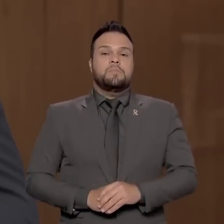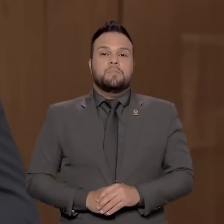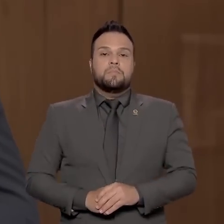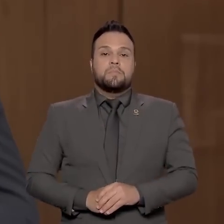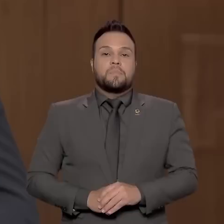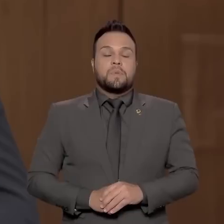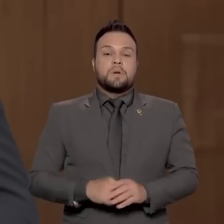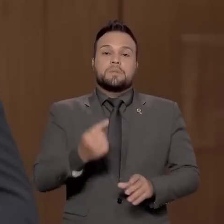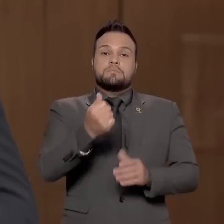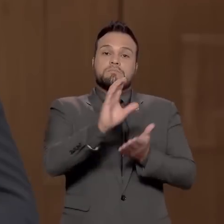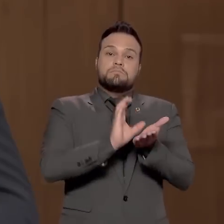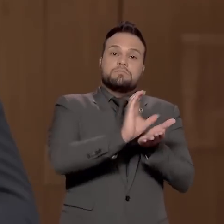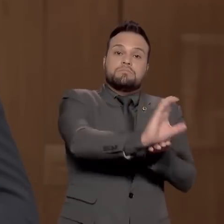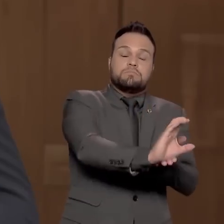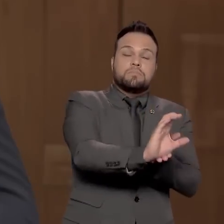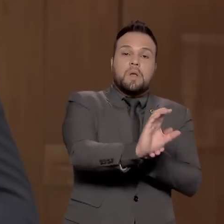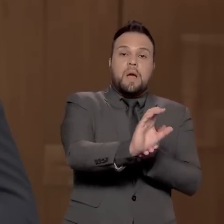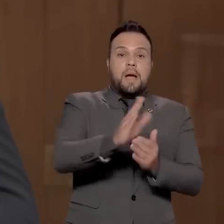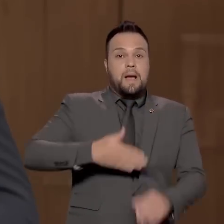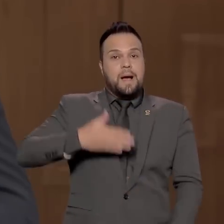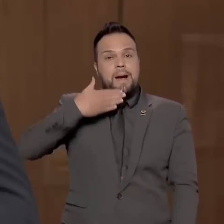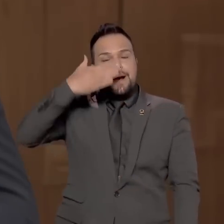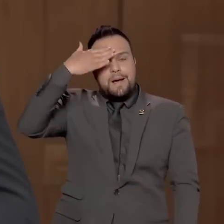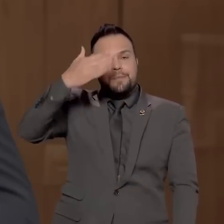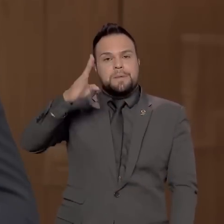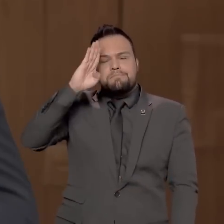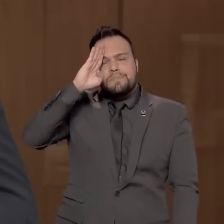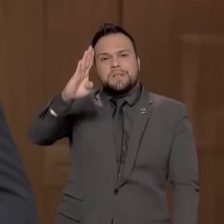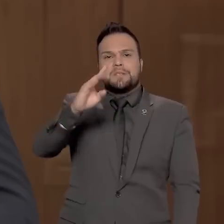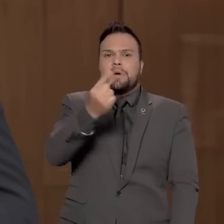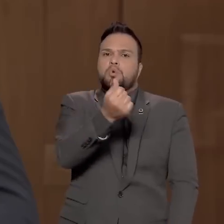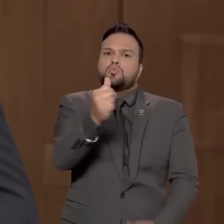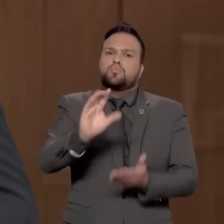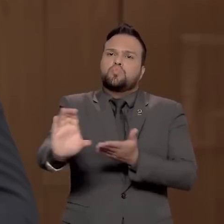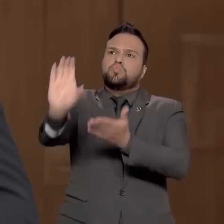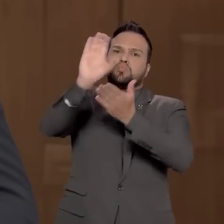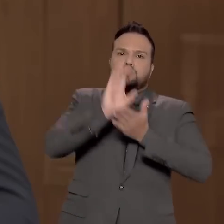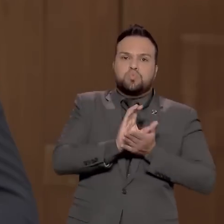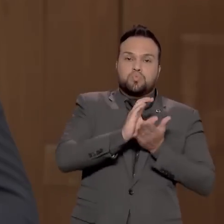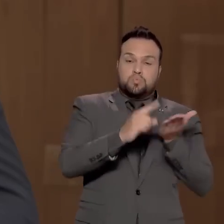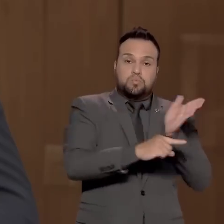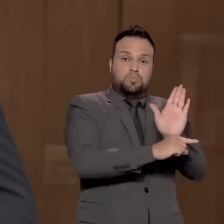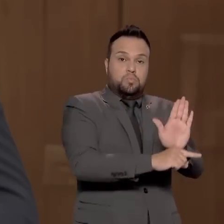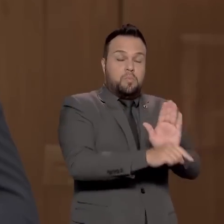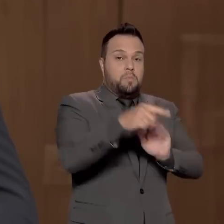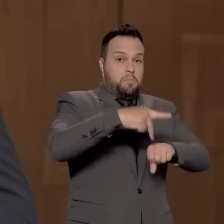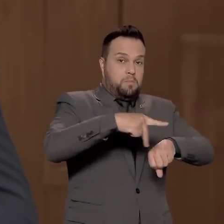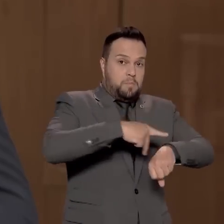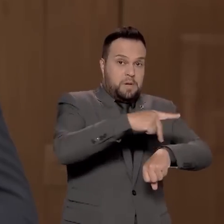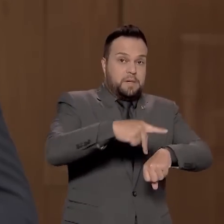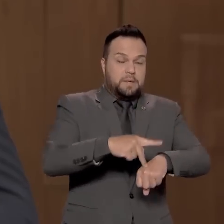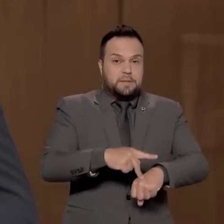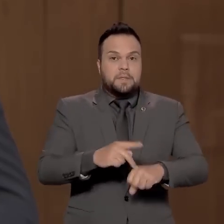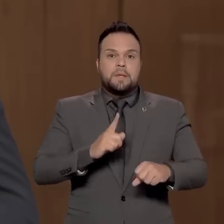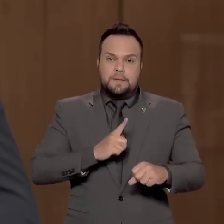investimentos, os fundos árabes tornaram-se uma das principais fontes de capitais para o nosso país.